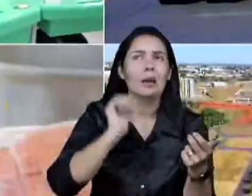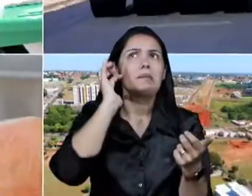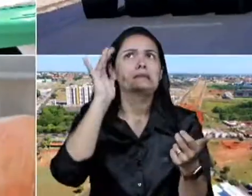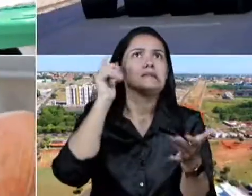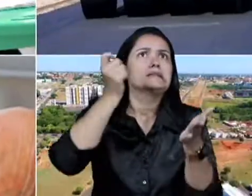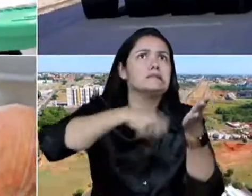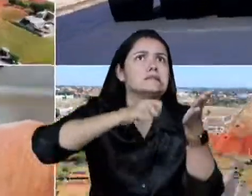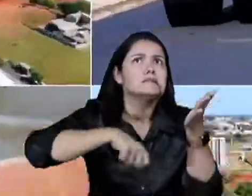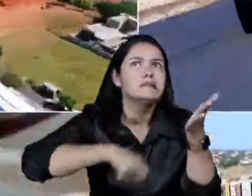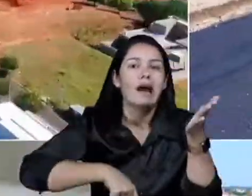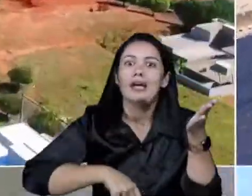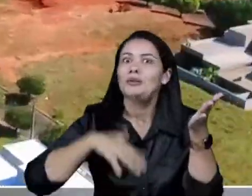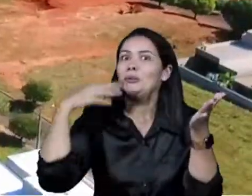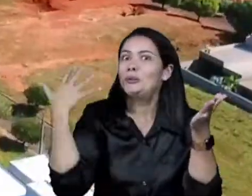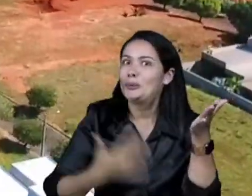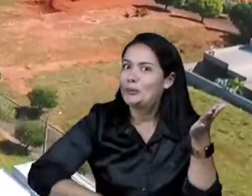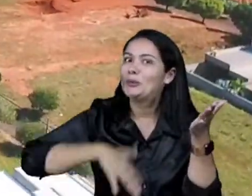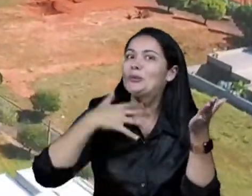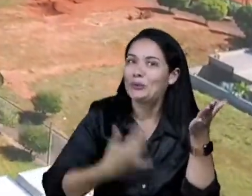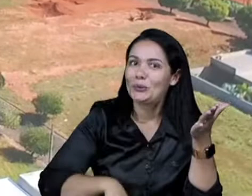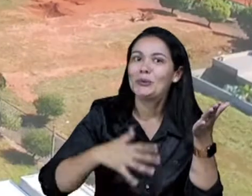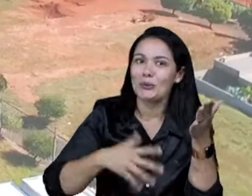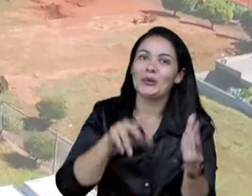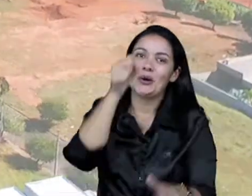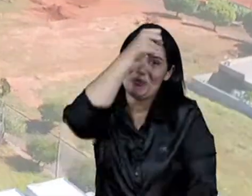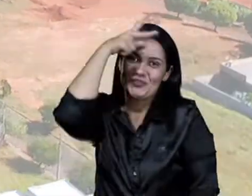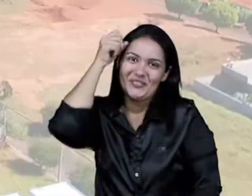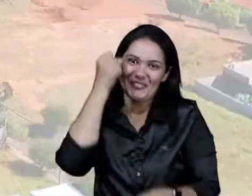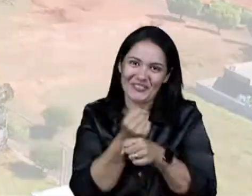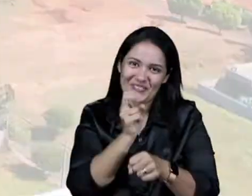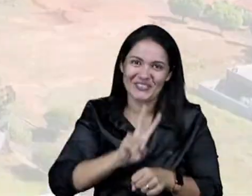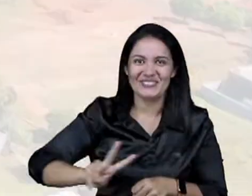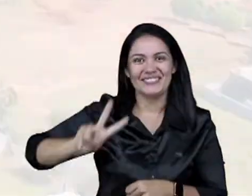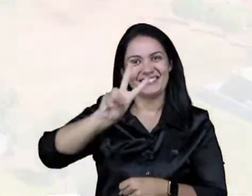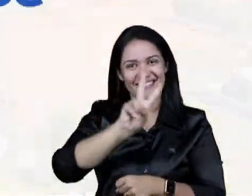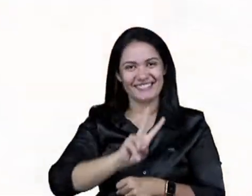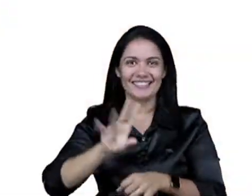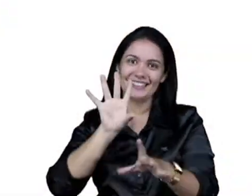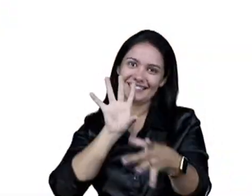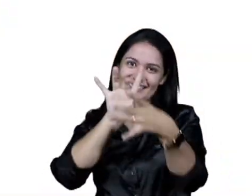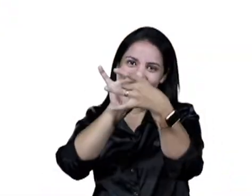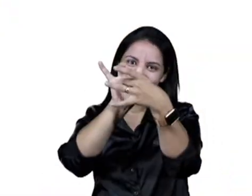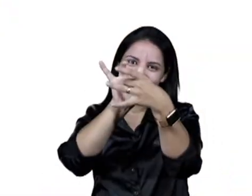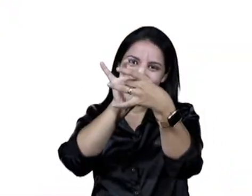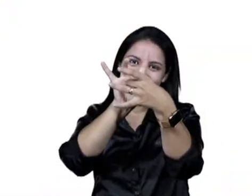listar, essa resenha não vai ter fim. Prefeitura de Votuporanga, conectada a você. Votuporanga, a você.